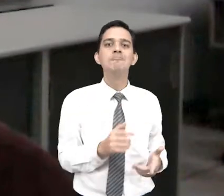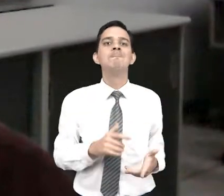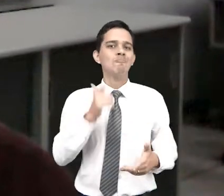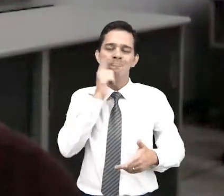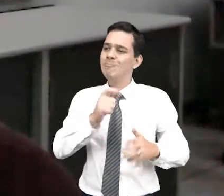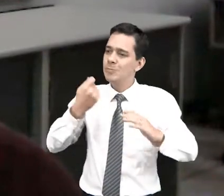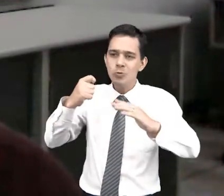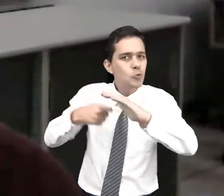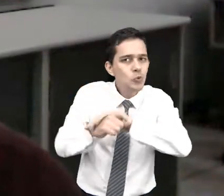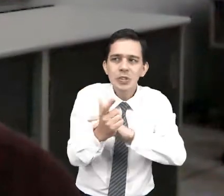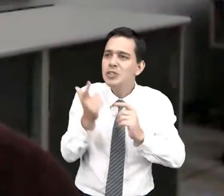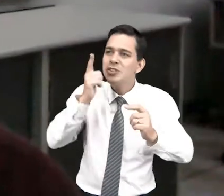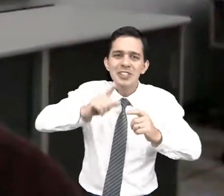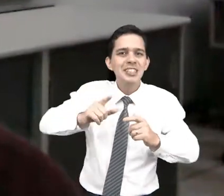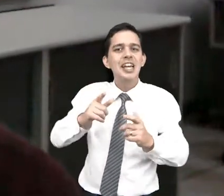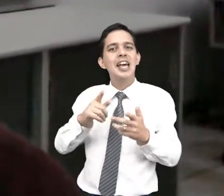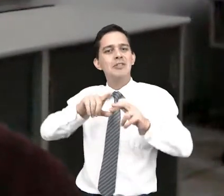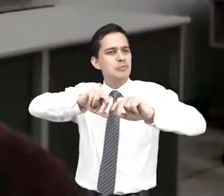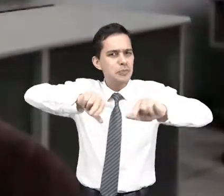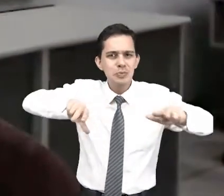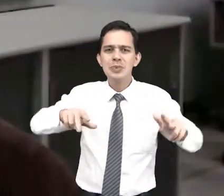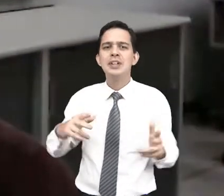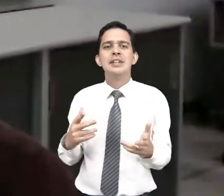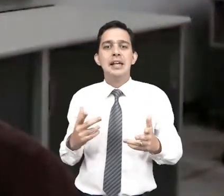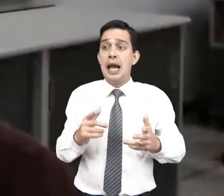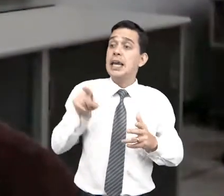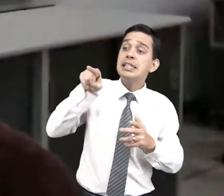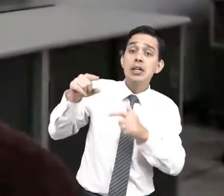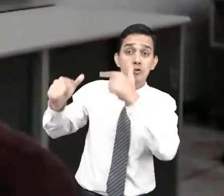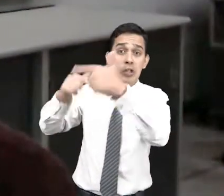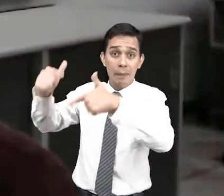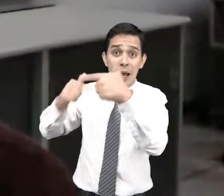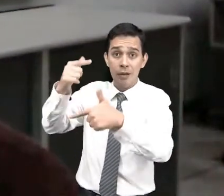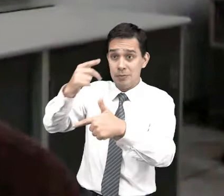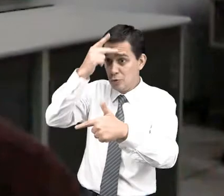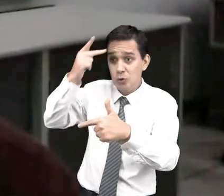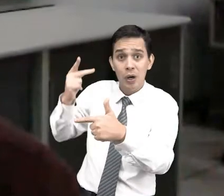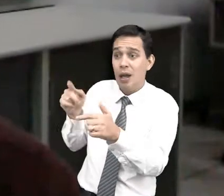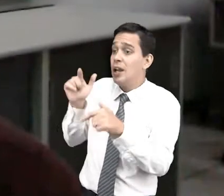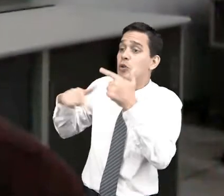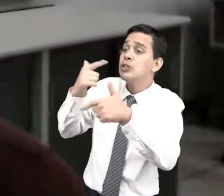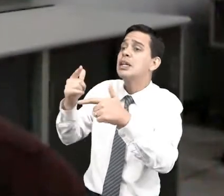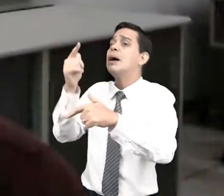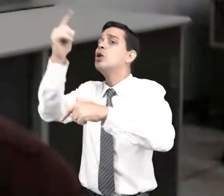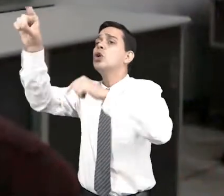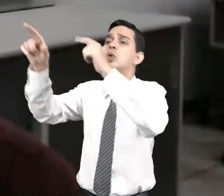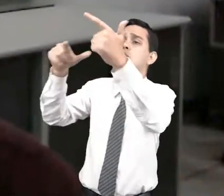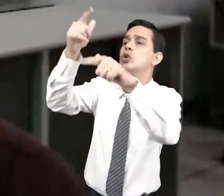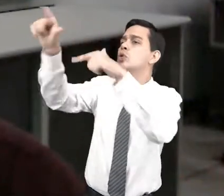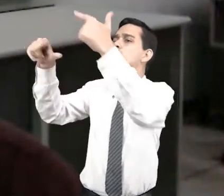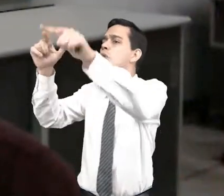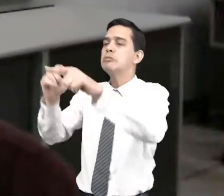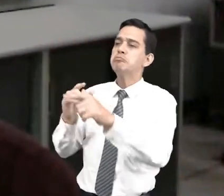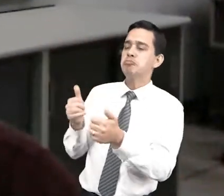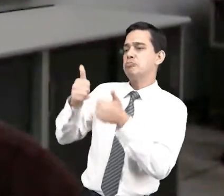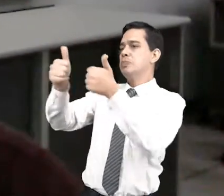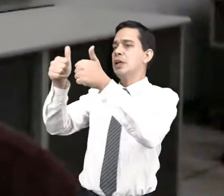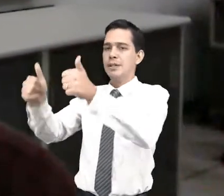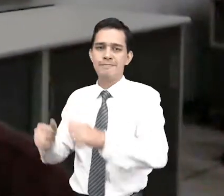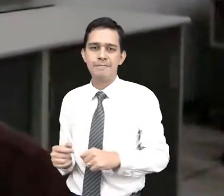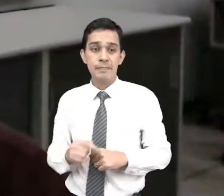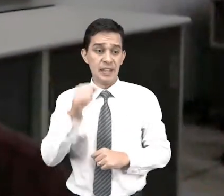pessoal e outras unidades se dedicando a outras atividades, pois se trata de uma atividade extremamente